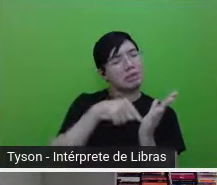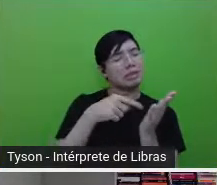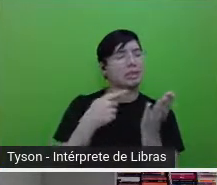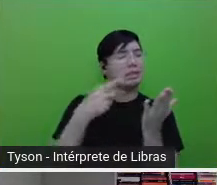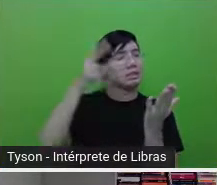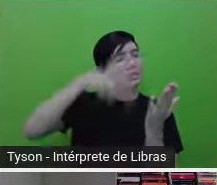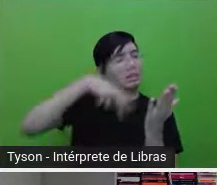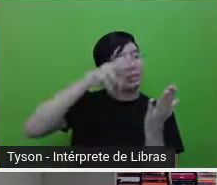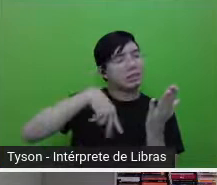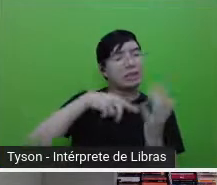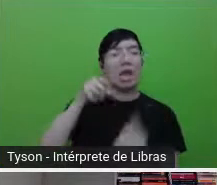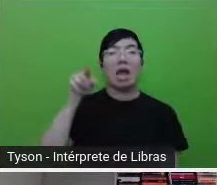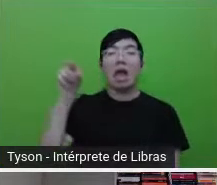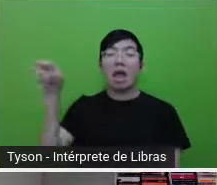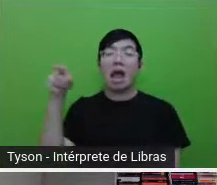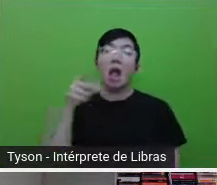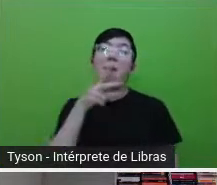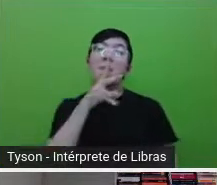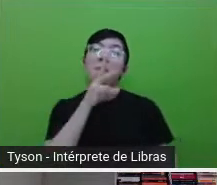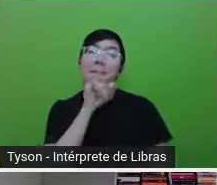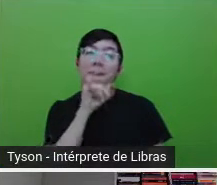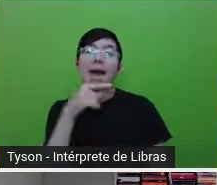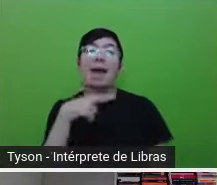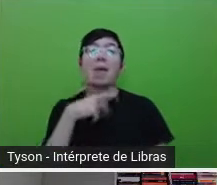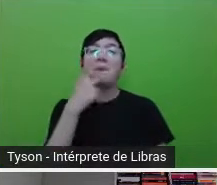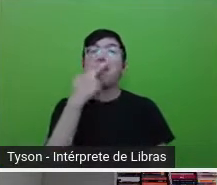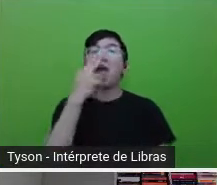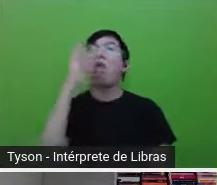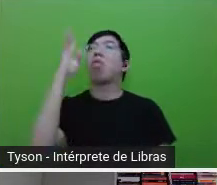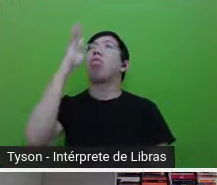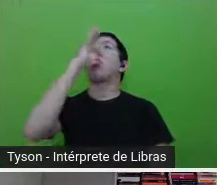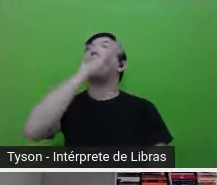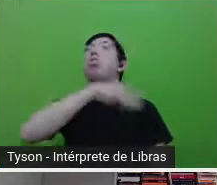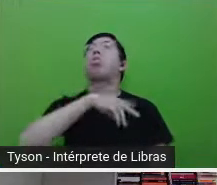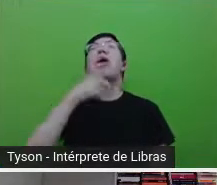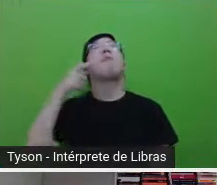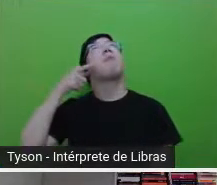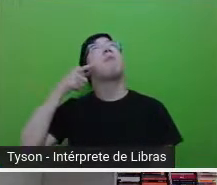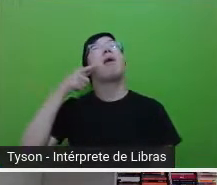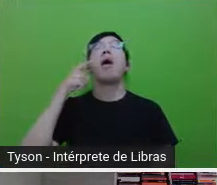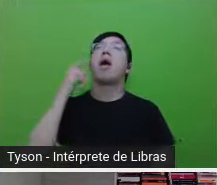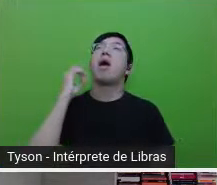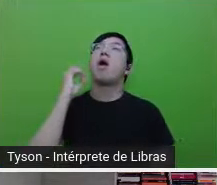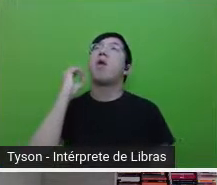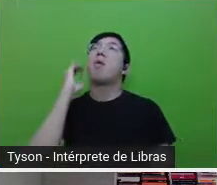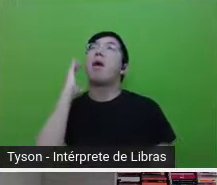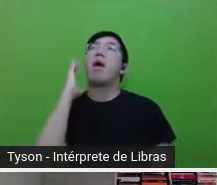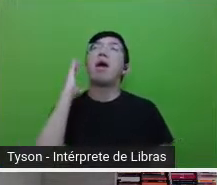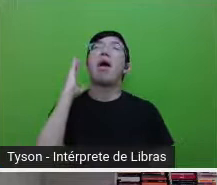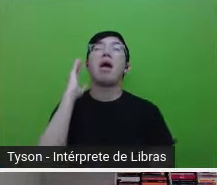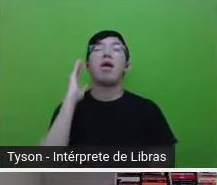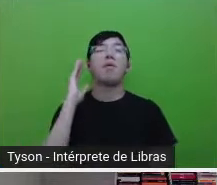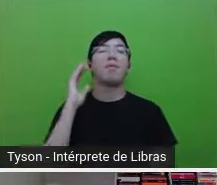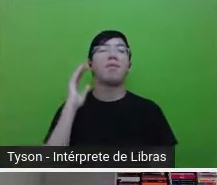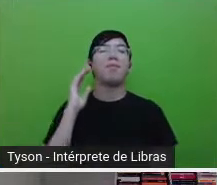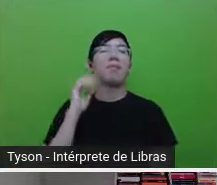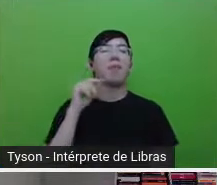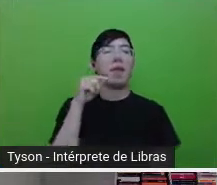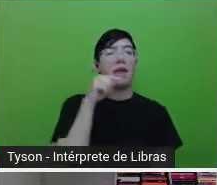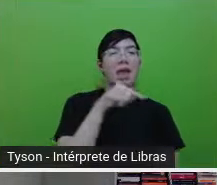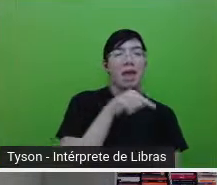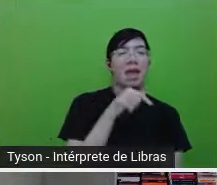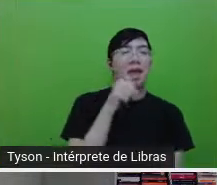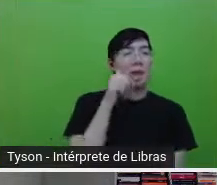das meninas começa a pedir atenção, a fazer birra, e ele começa a cutucá-la, ele diz assim, pega ela, pega ela aí,